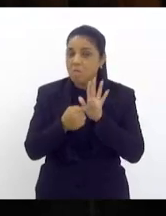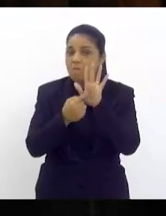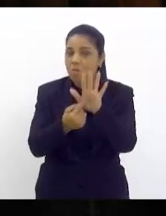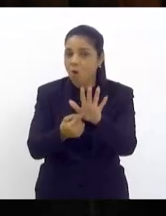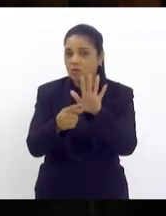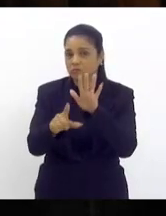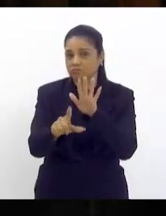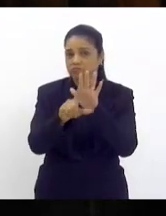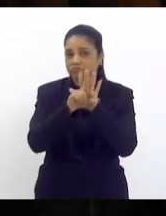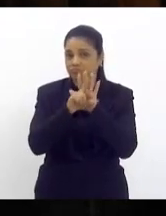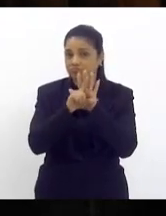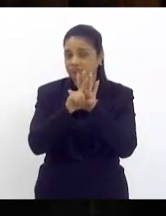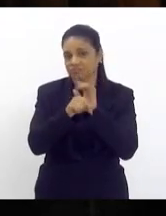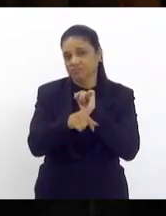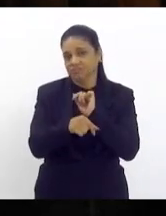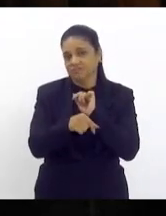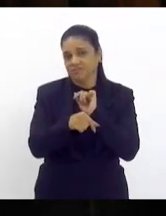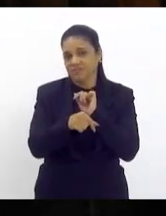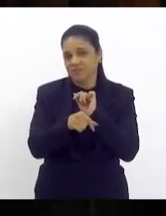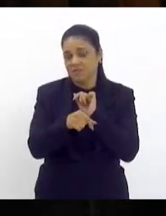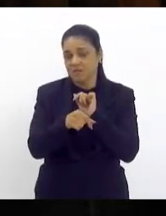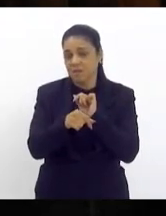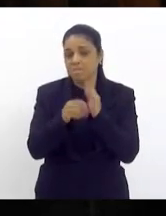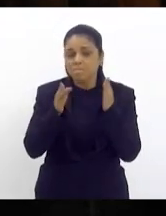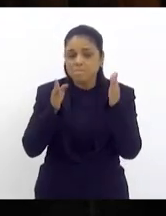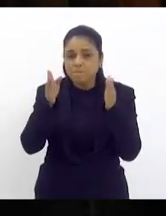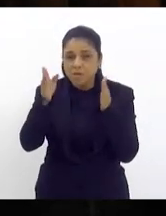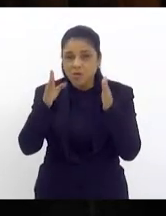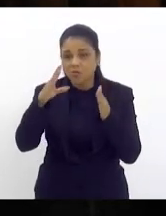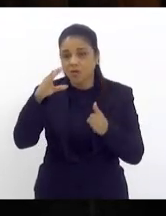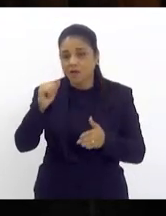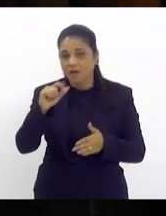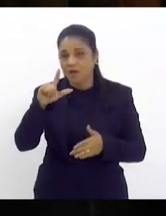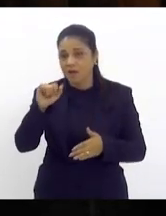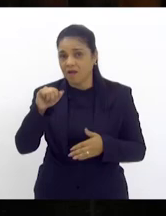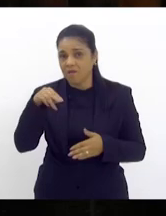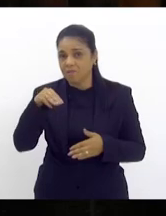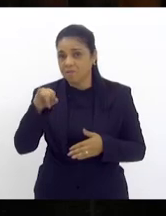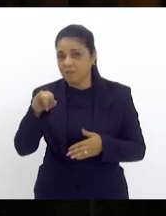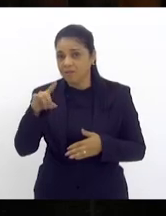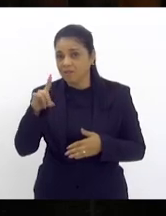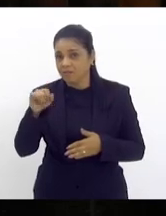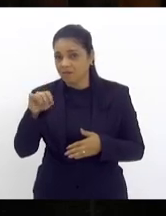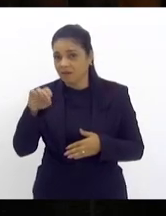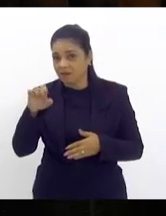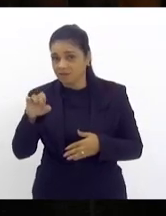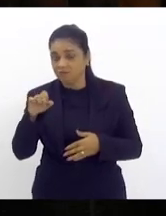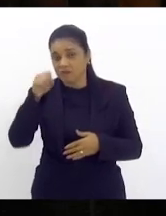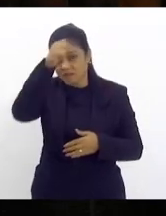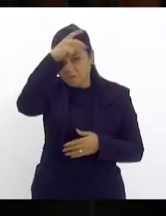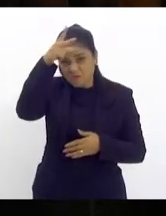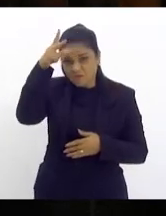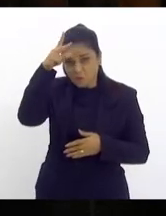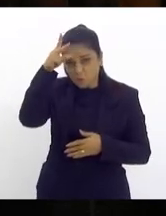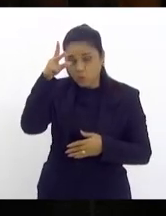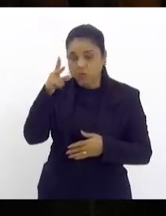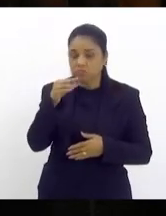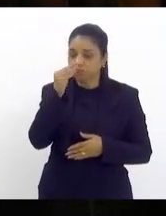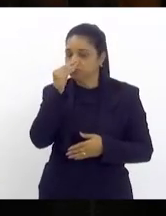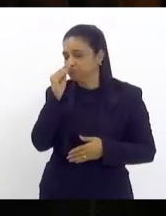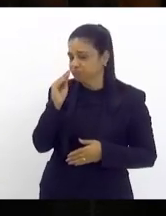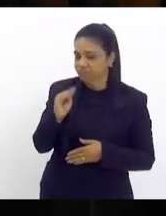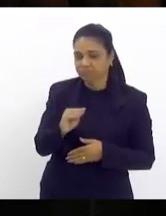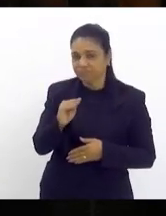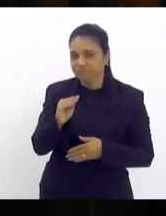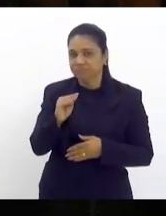para períodos de calamidade mas a omissão e a inércia da prefeitura de Petrópolis é tão grande